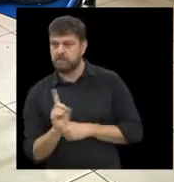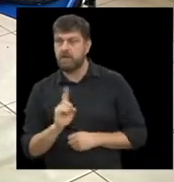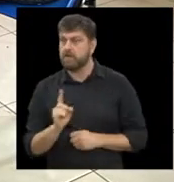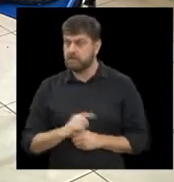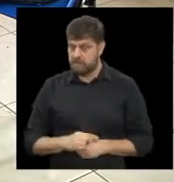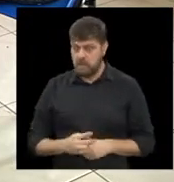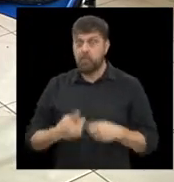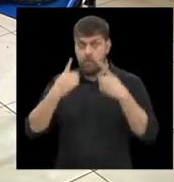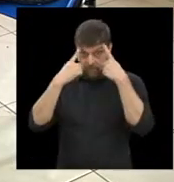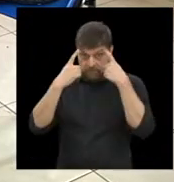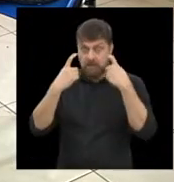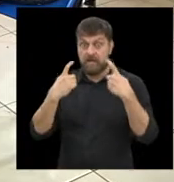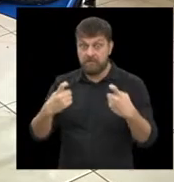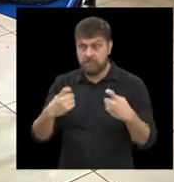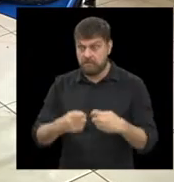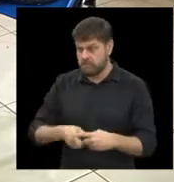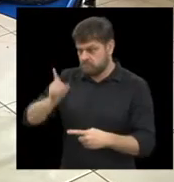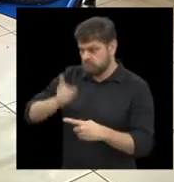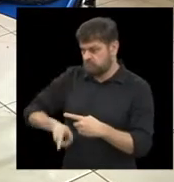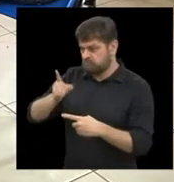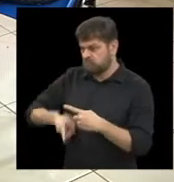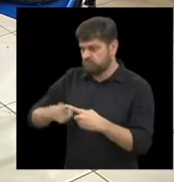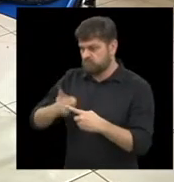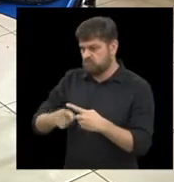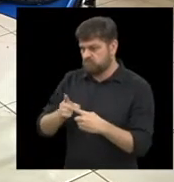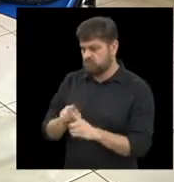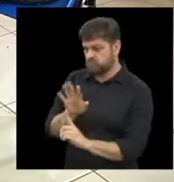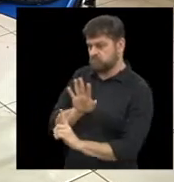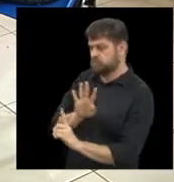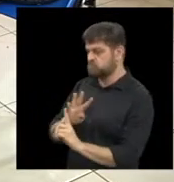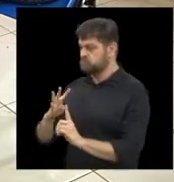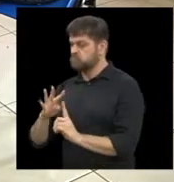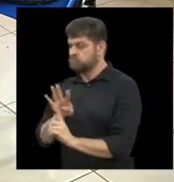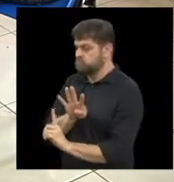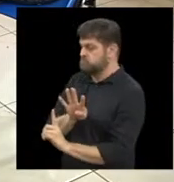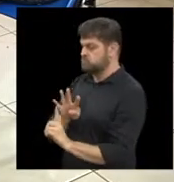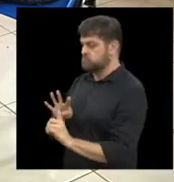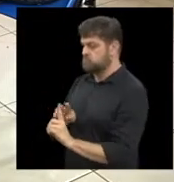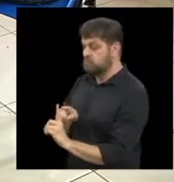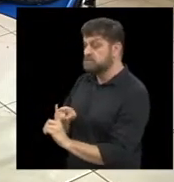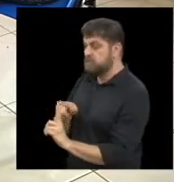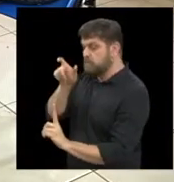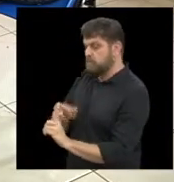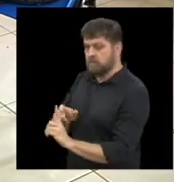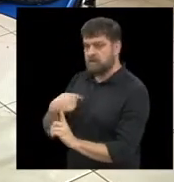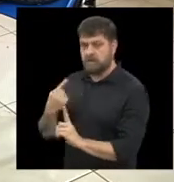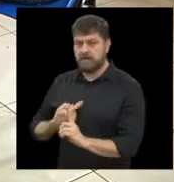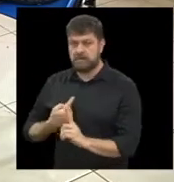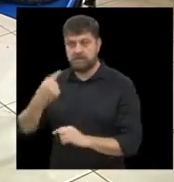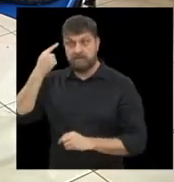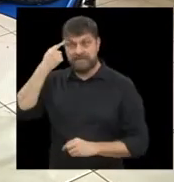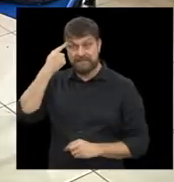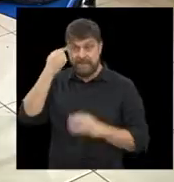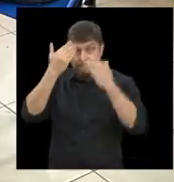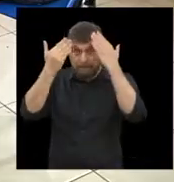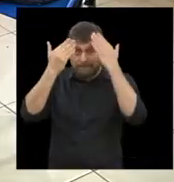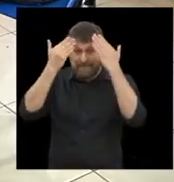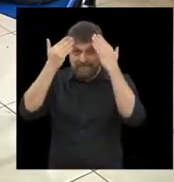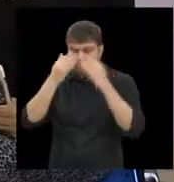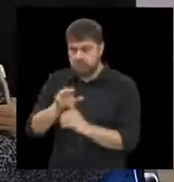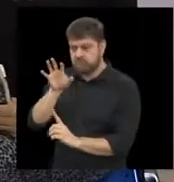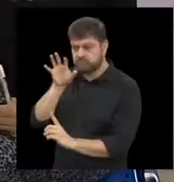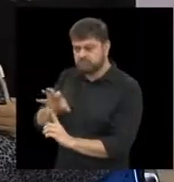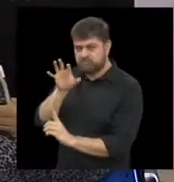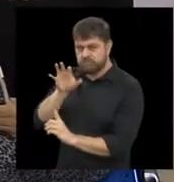não, né, ele está... Cerceando. É, cerceando. Cerceando. Então a gente chama de violência psicológica e ela começa